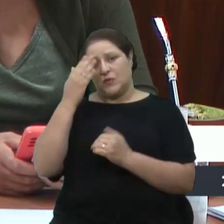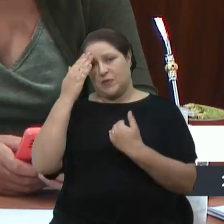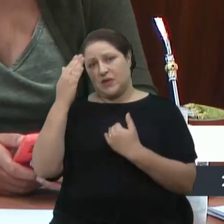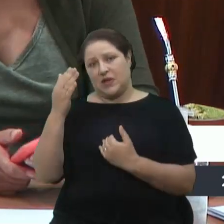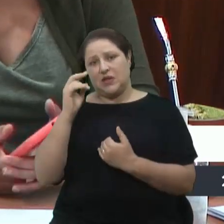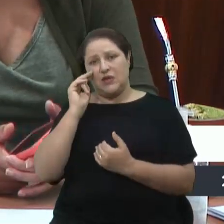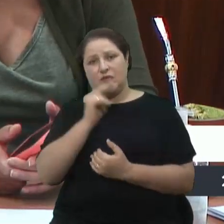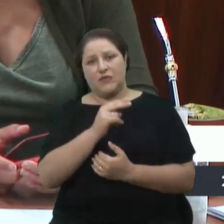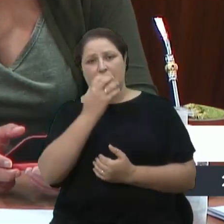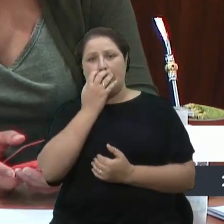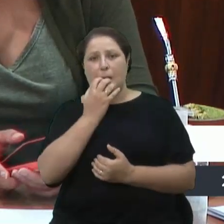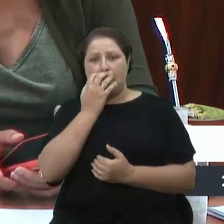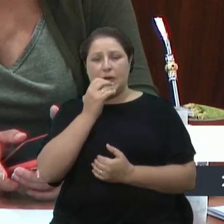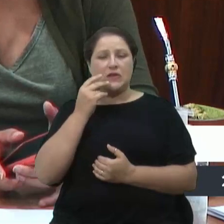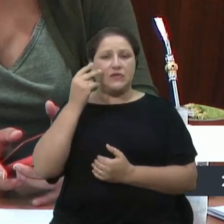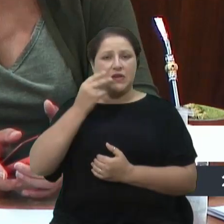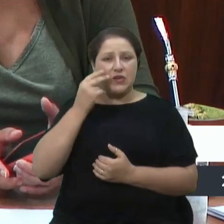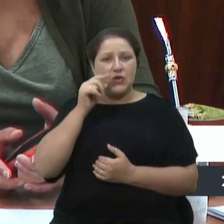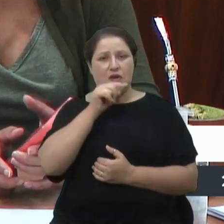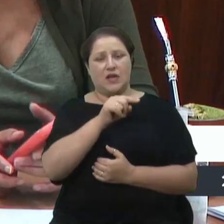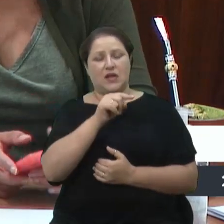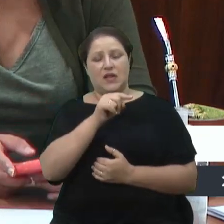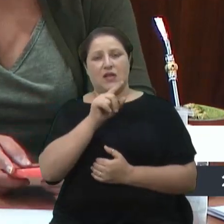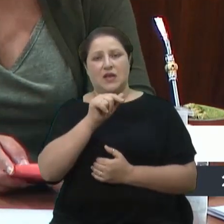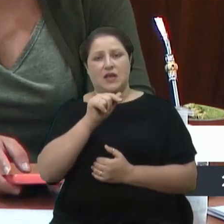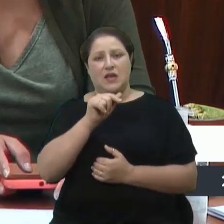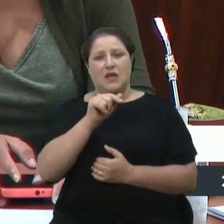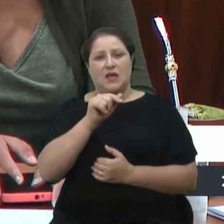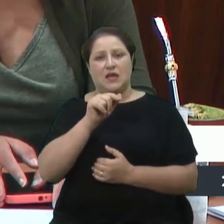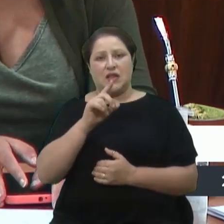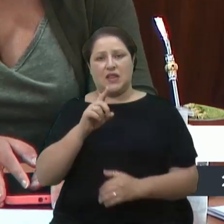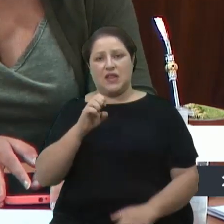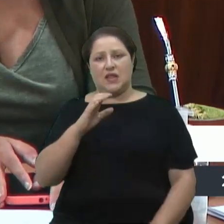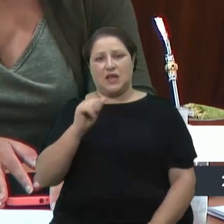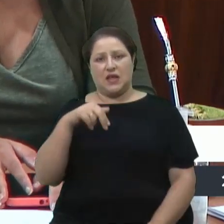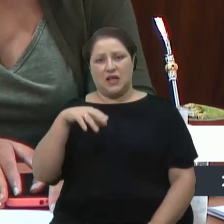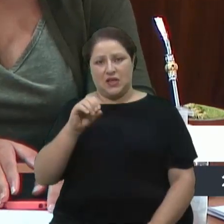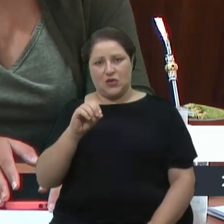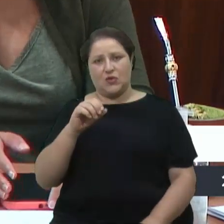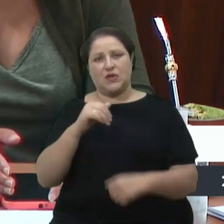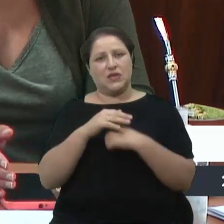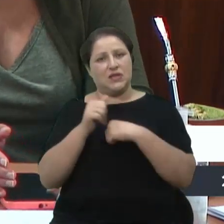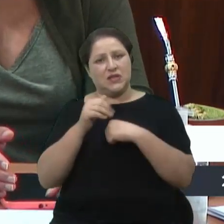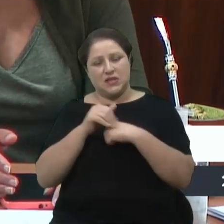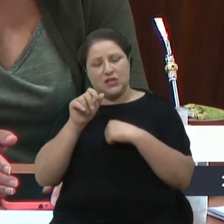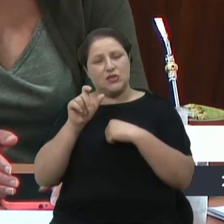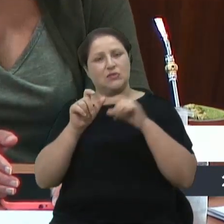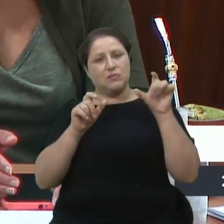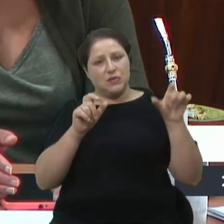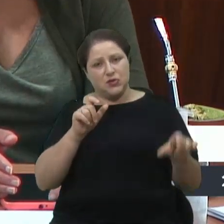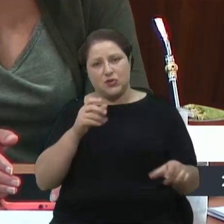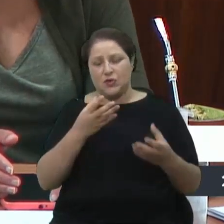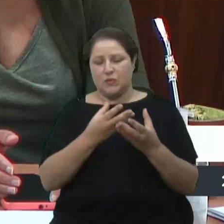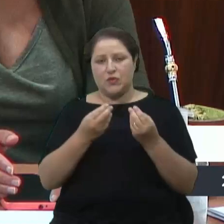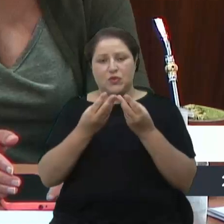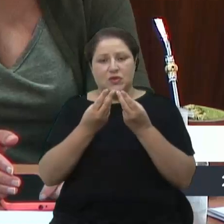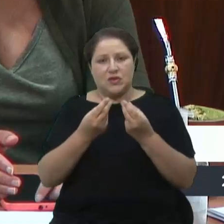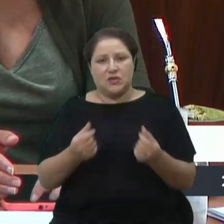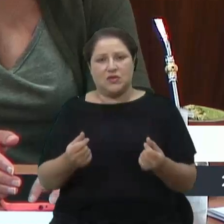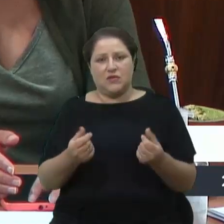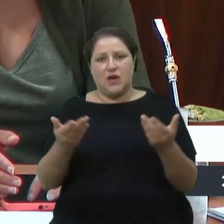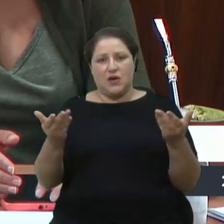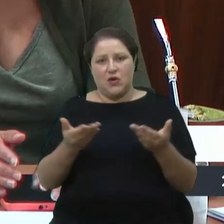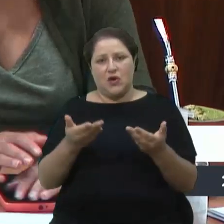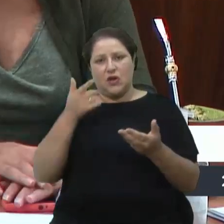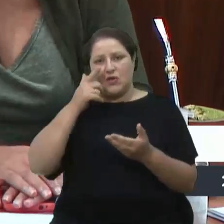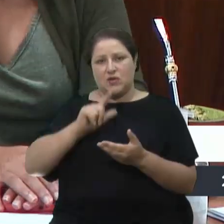vereador Camiles, e o vereador Camiles, que é o nosso decano aqui, que também é um queridão e muito sensível, e agora nós ganhamos